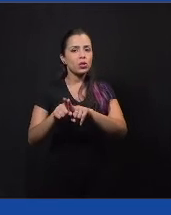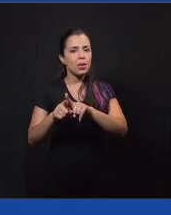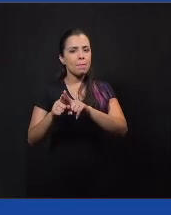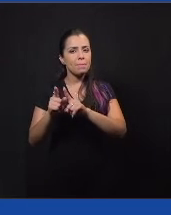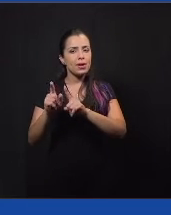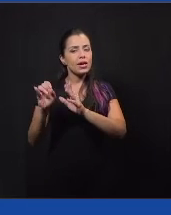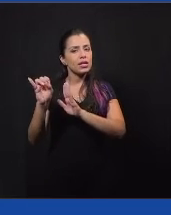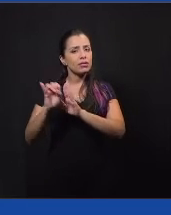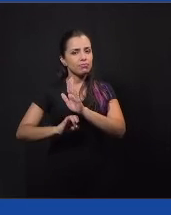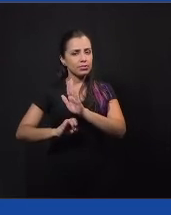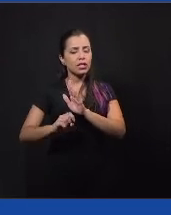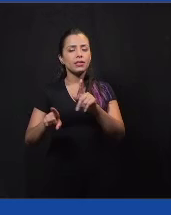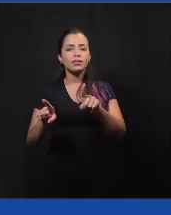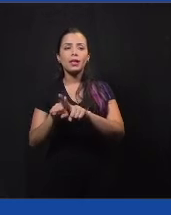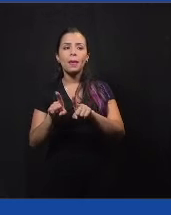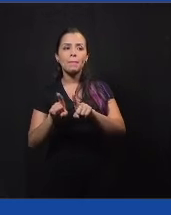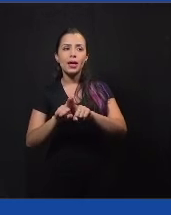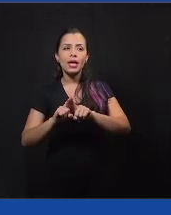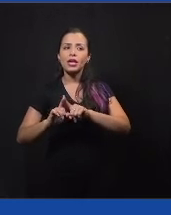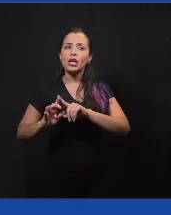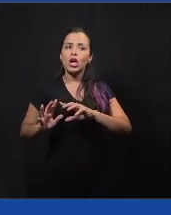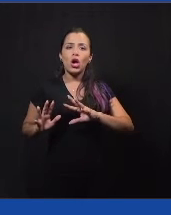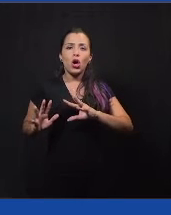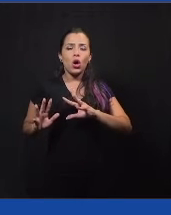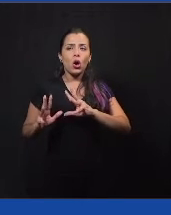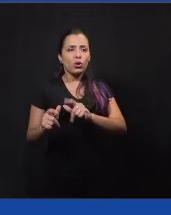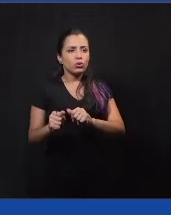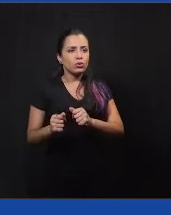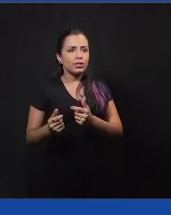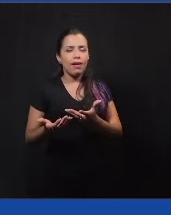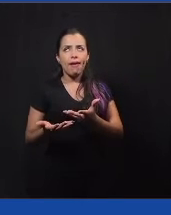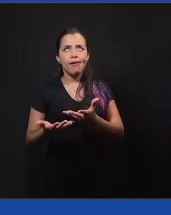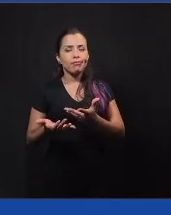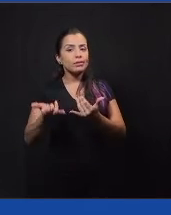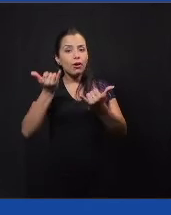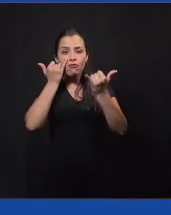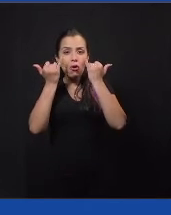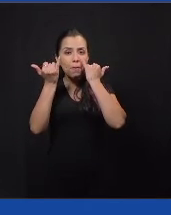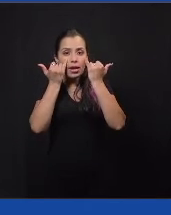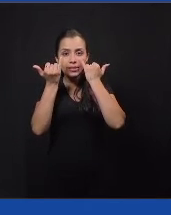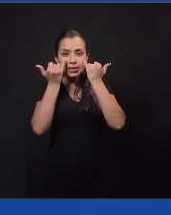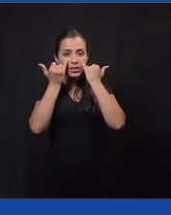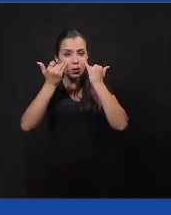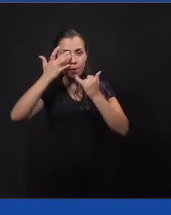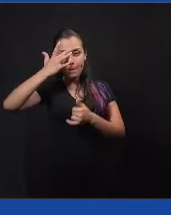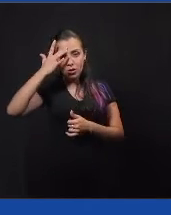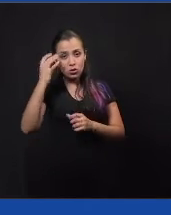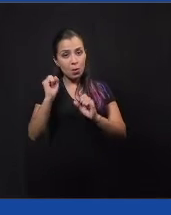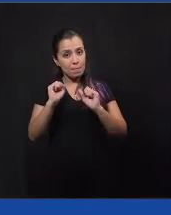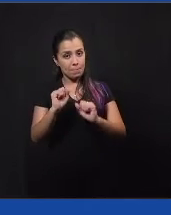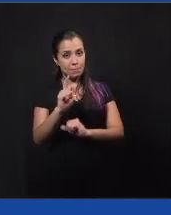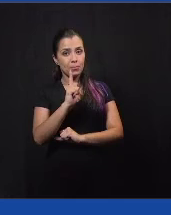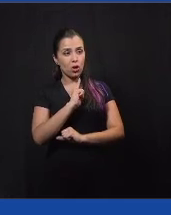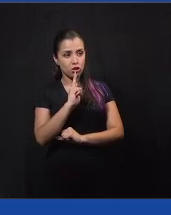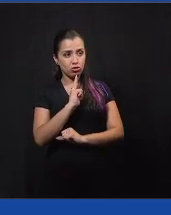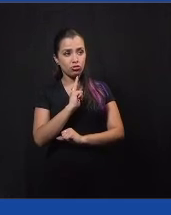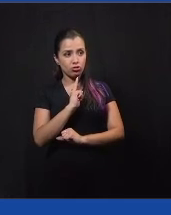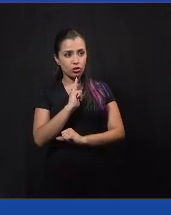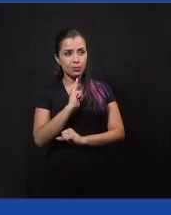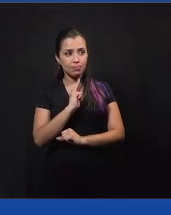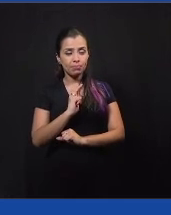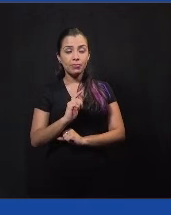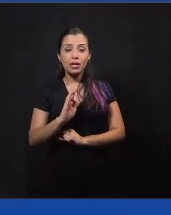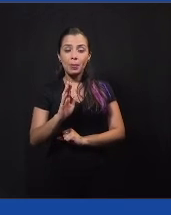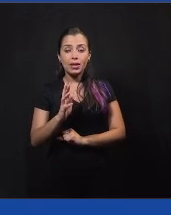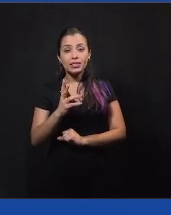fora as indicações, né, de todas as outras fontes de informação que as pessoas podem ter, mas eu acho que esse, assim, é um